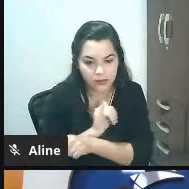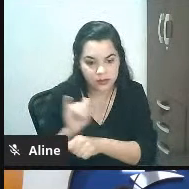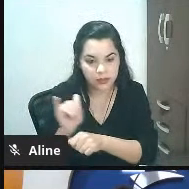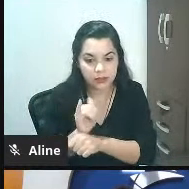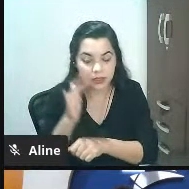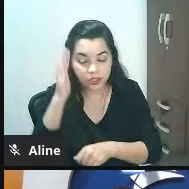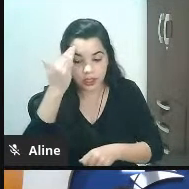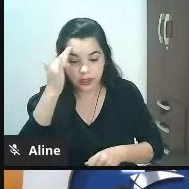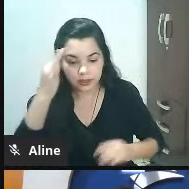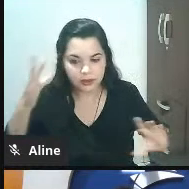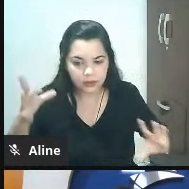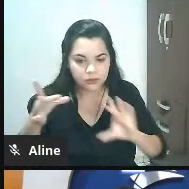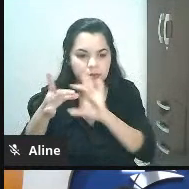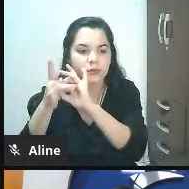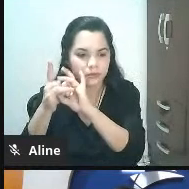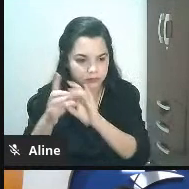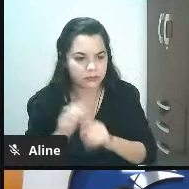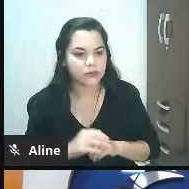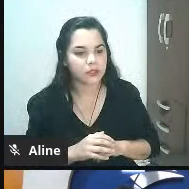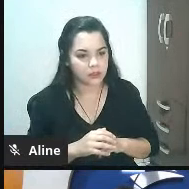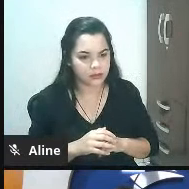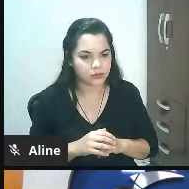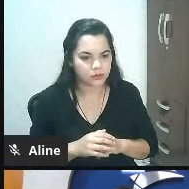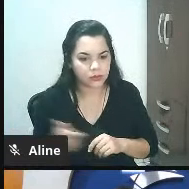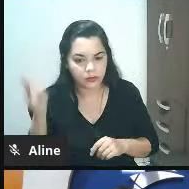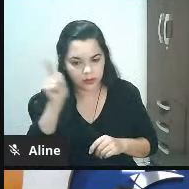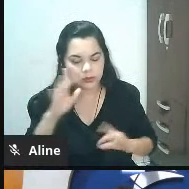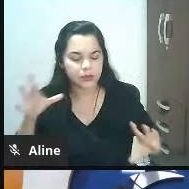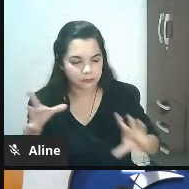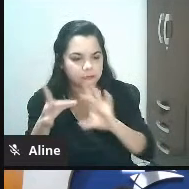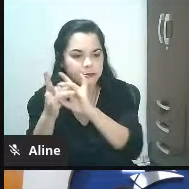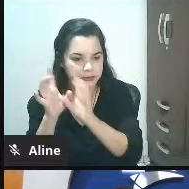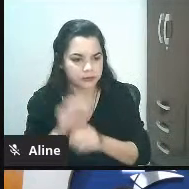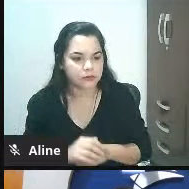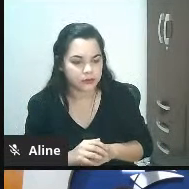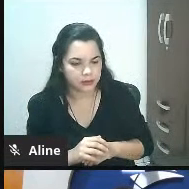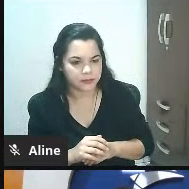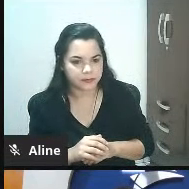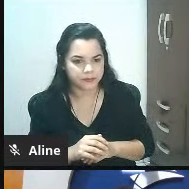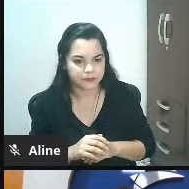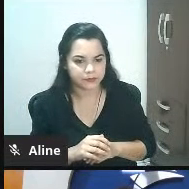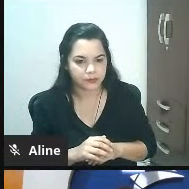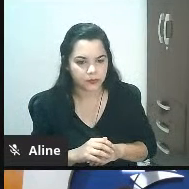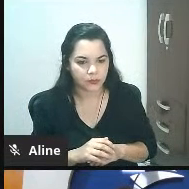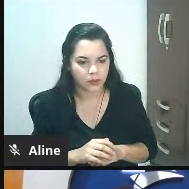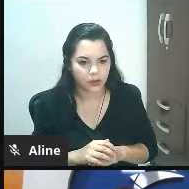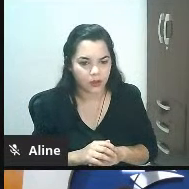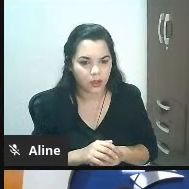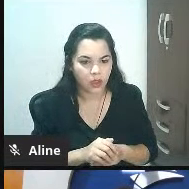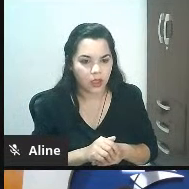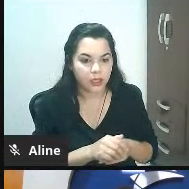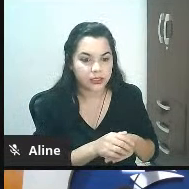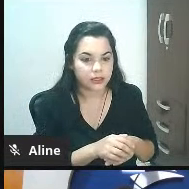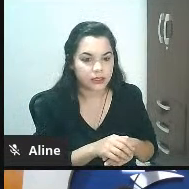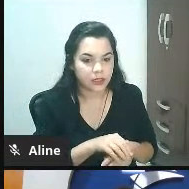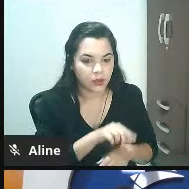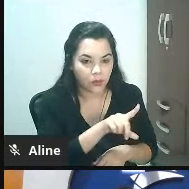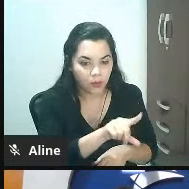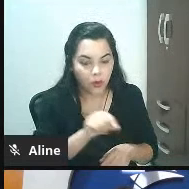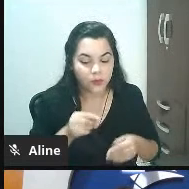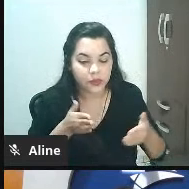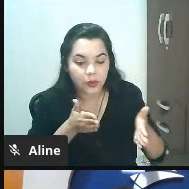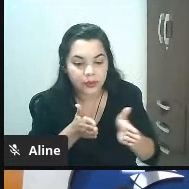contexto percebe quer dizer ele está contextualizando a coisa segunda coisa que eles notaram olha lá opções acessíveis as pessoas ficaram